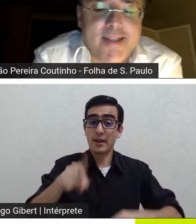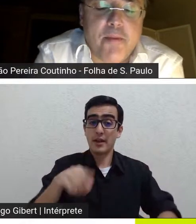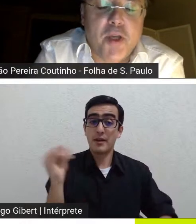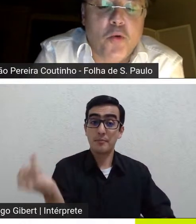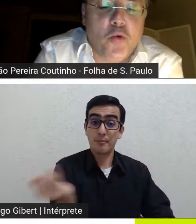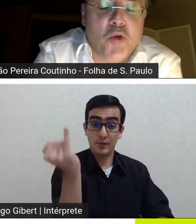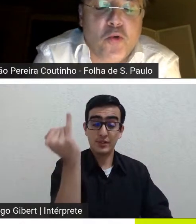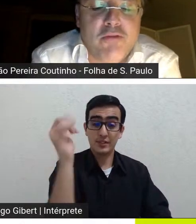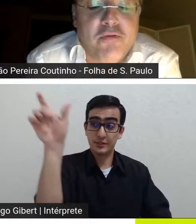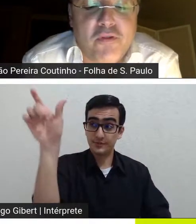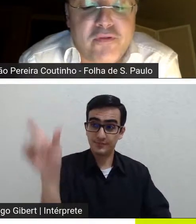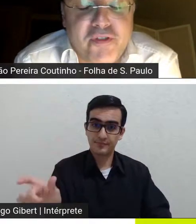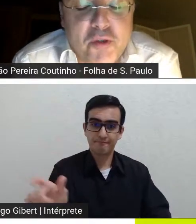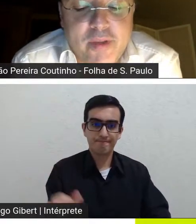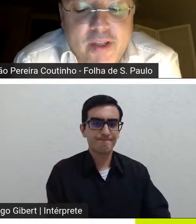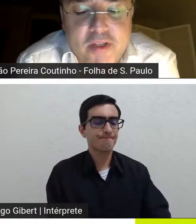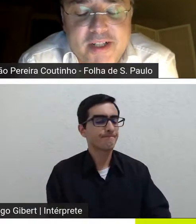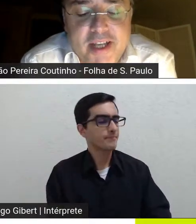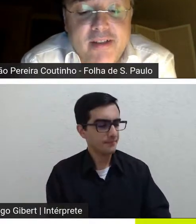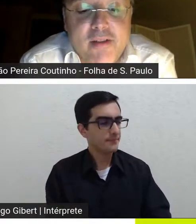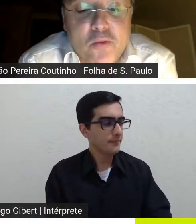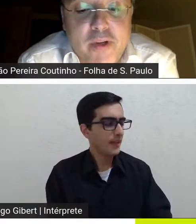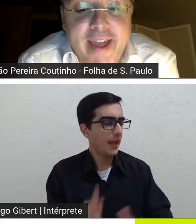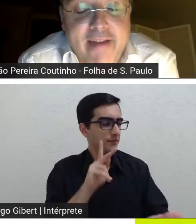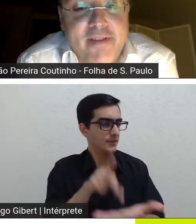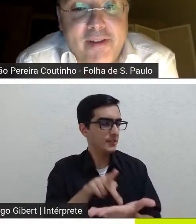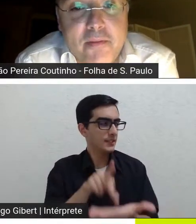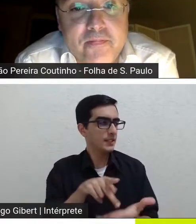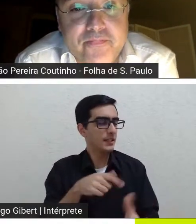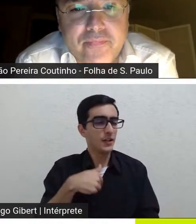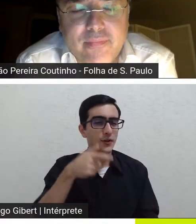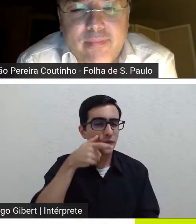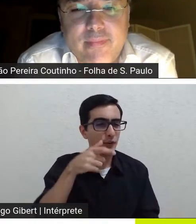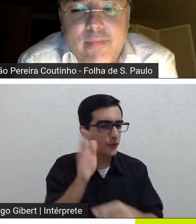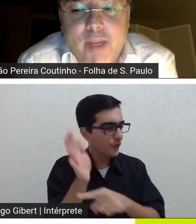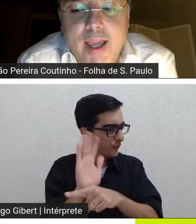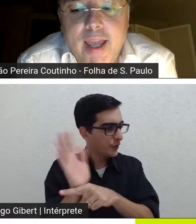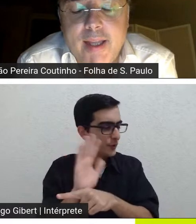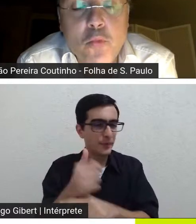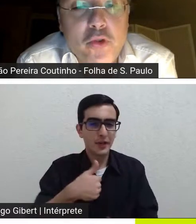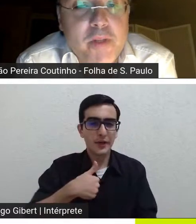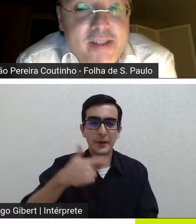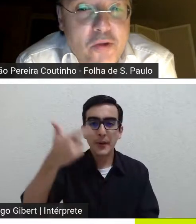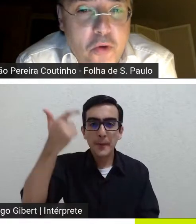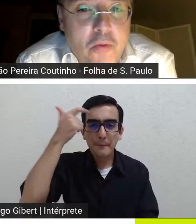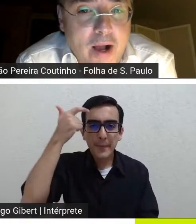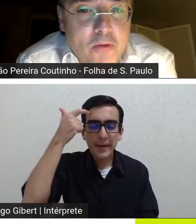você sabe eu quando vi o filme eu achei que o Kevin ele é muito parecido com o Howard